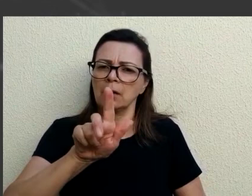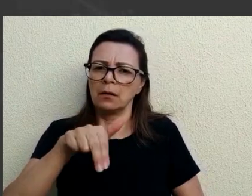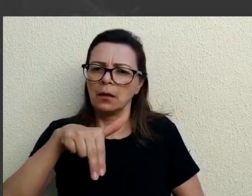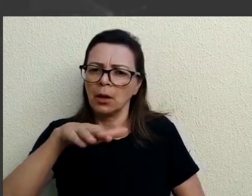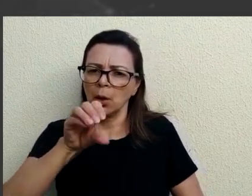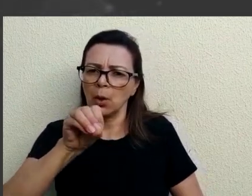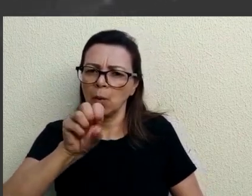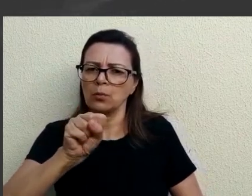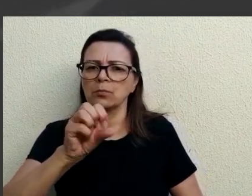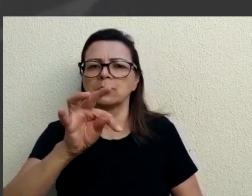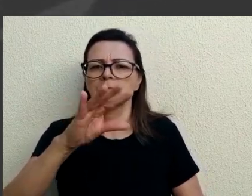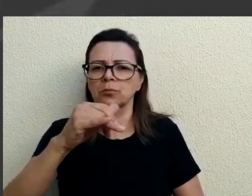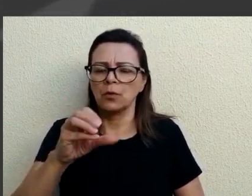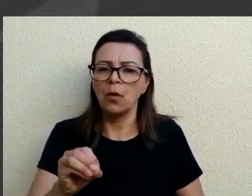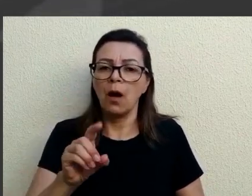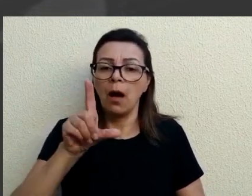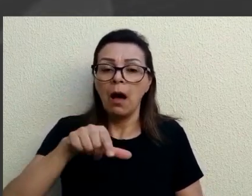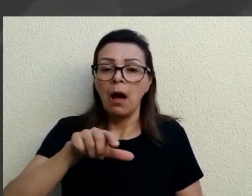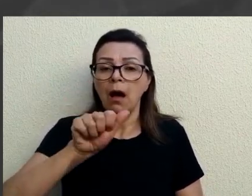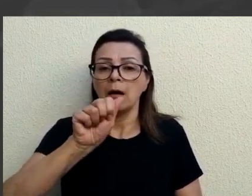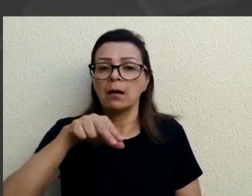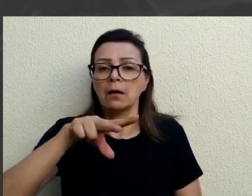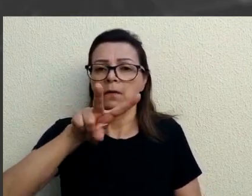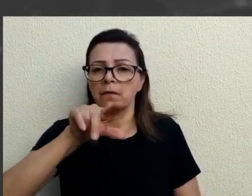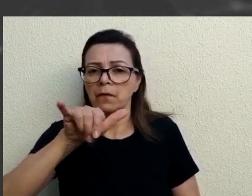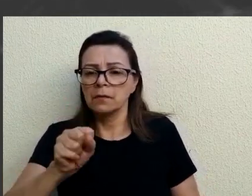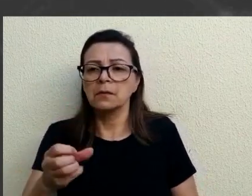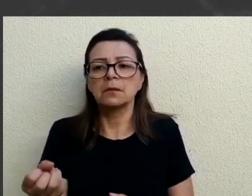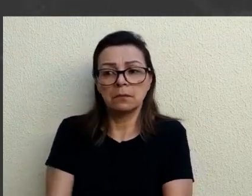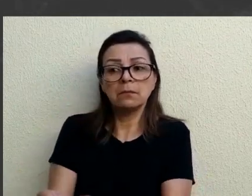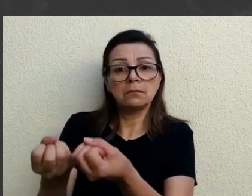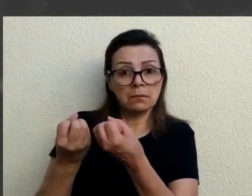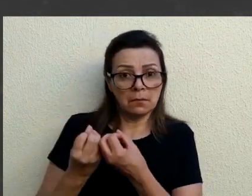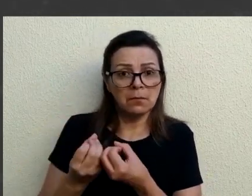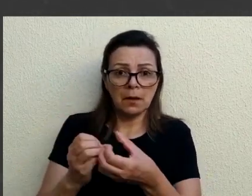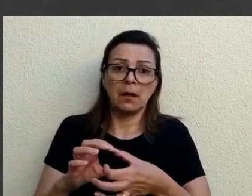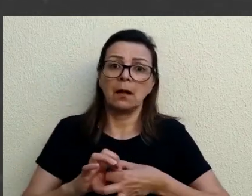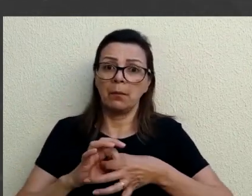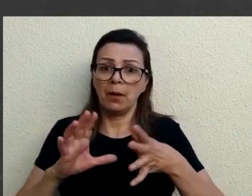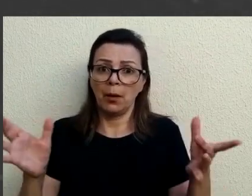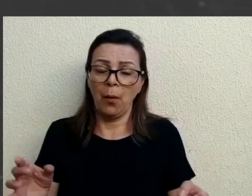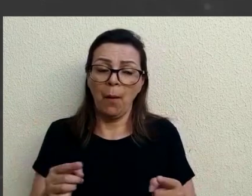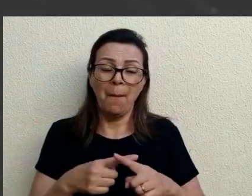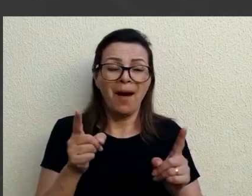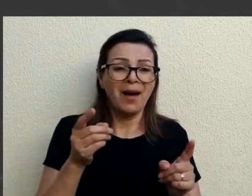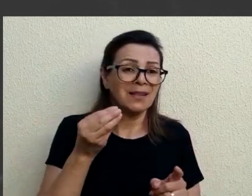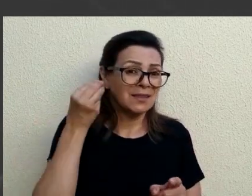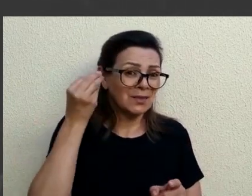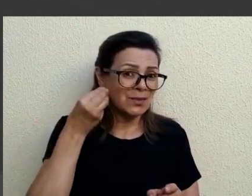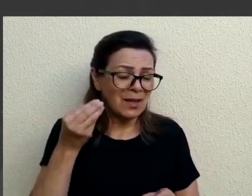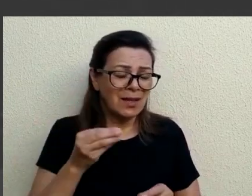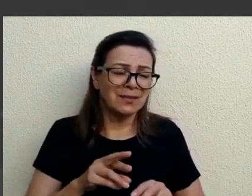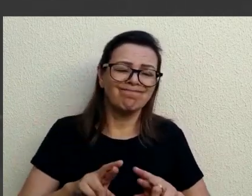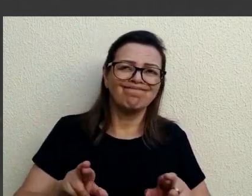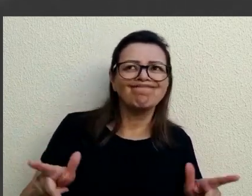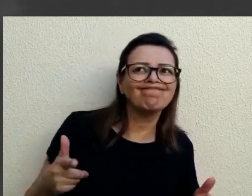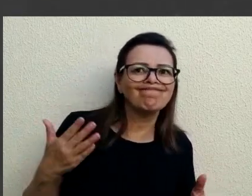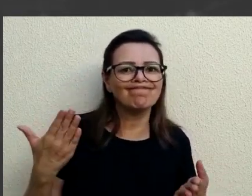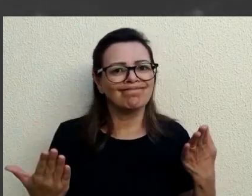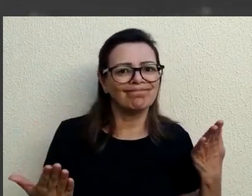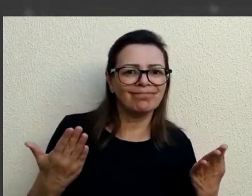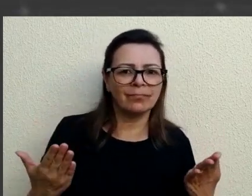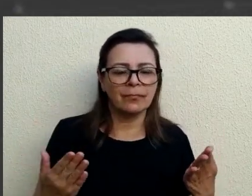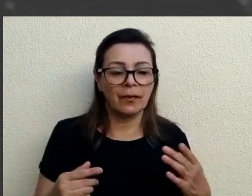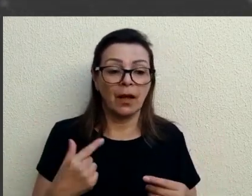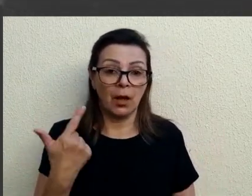várias marcas só que o problema é esse várias dessas marcas a eficiência é muito aquém do que é dito na bula.